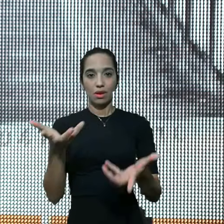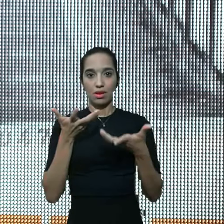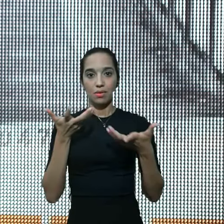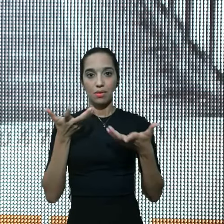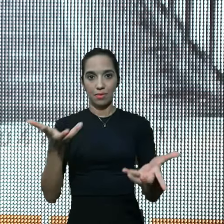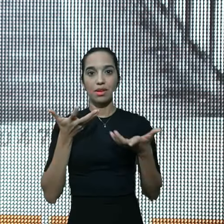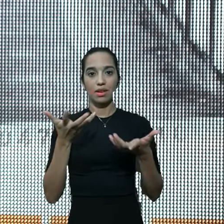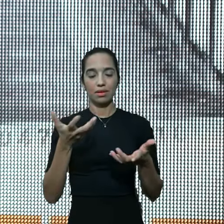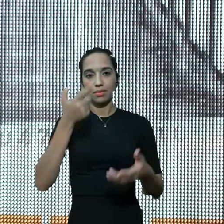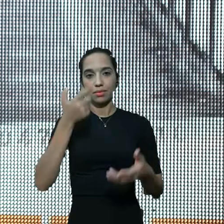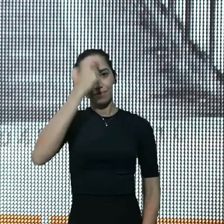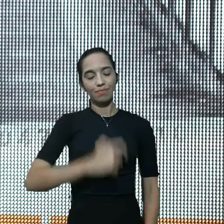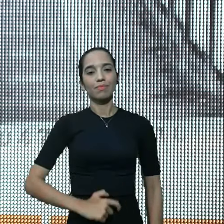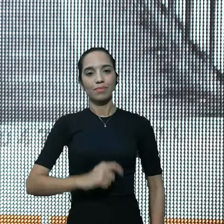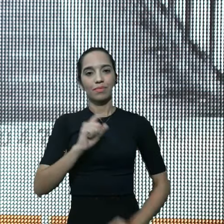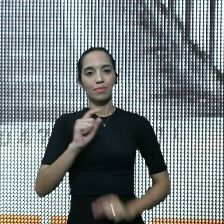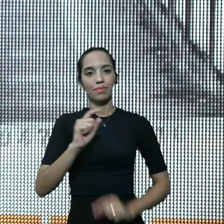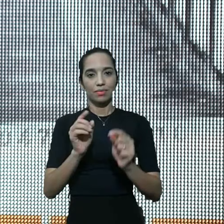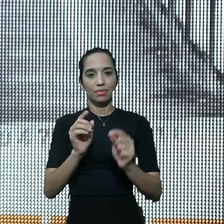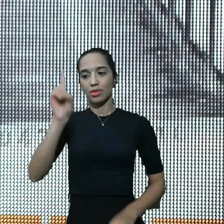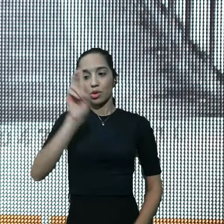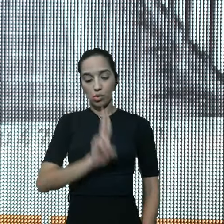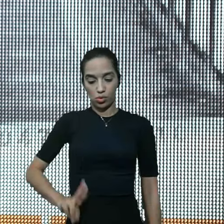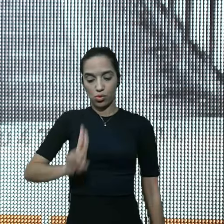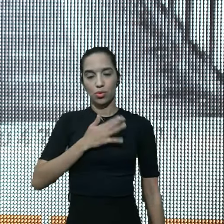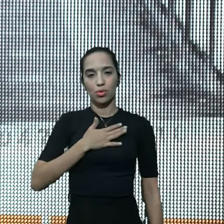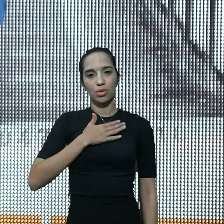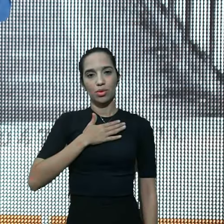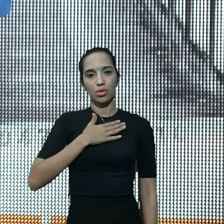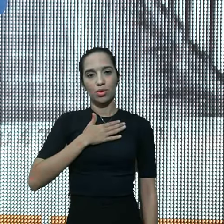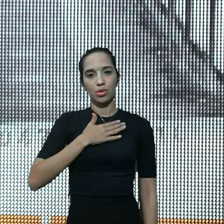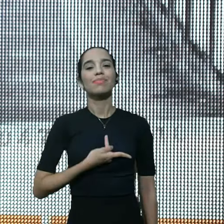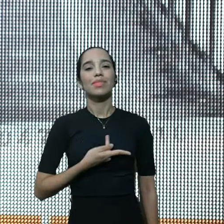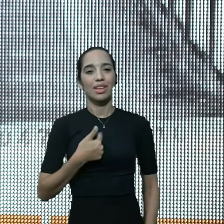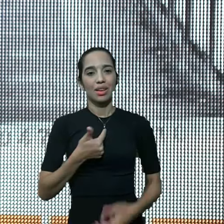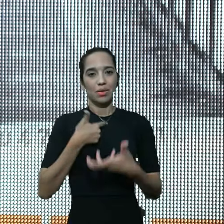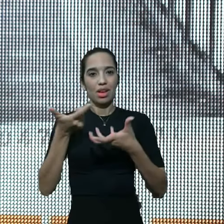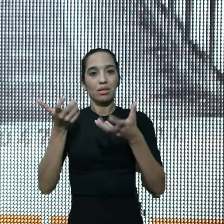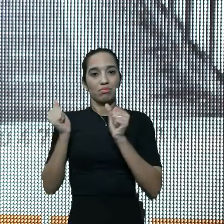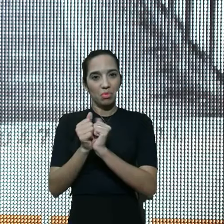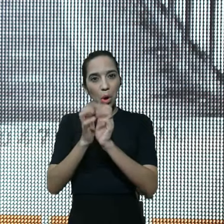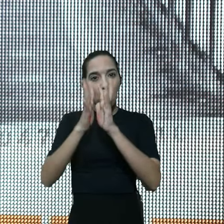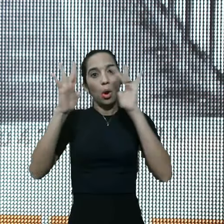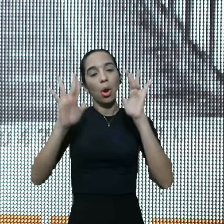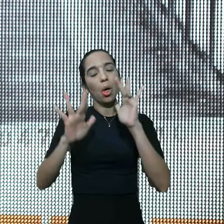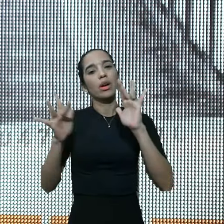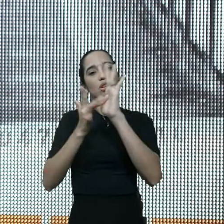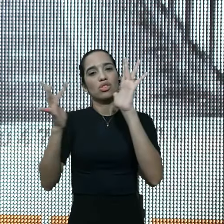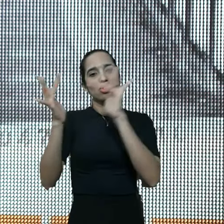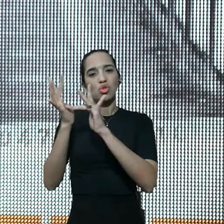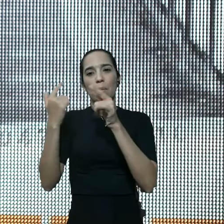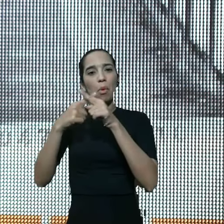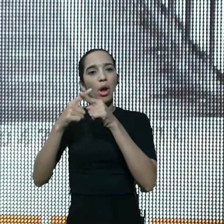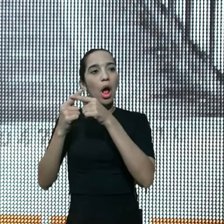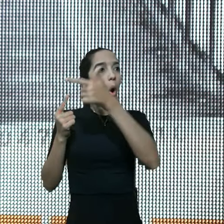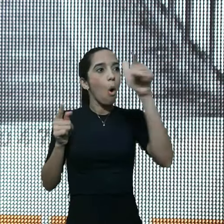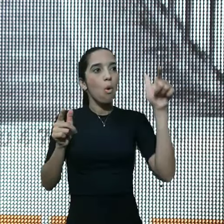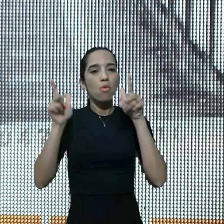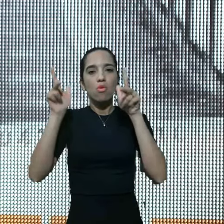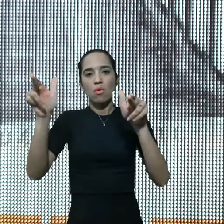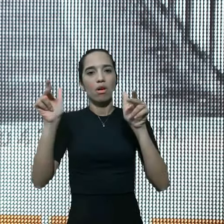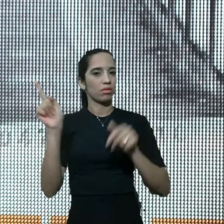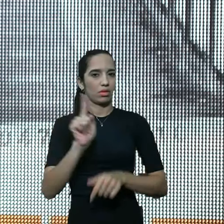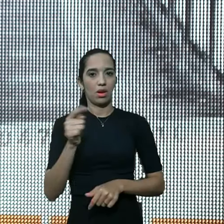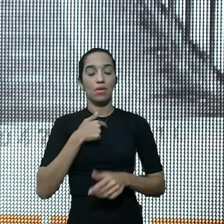ser, Senhor, esse instrumento, poderoso, nas Tuas mãos, eu quero dar a glória, porque não existe, outro Deus, como Senhor, e eu quero